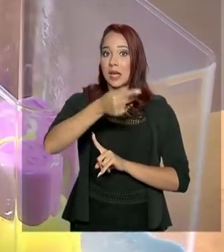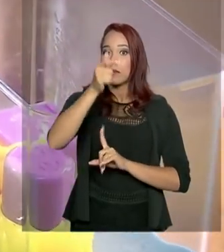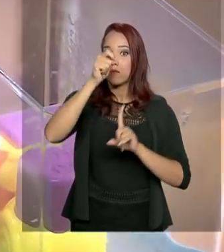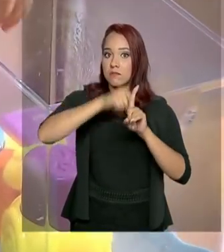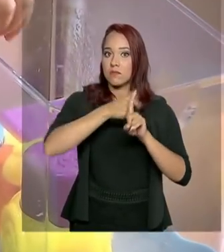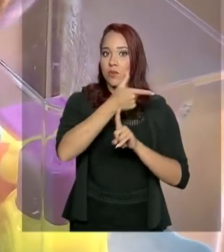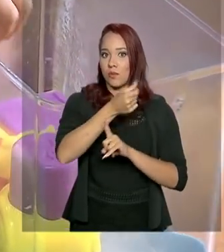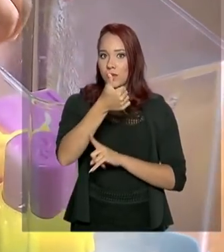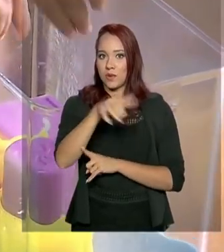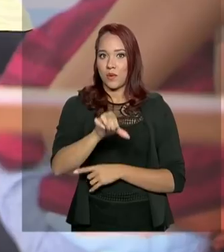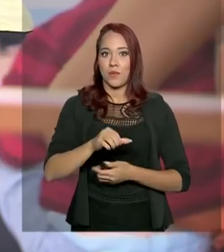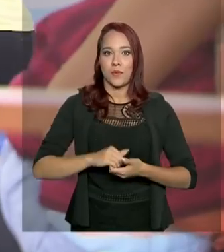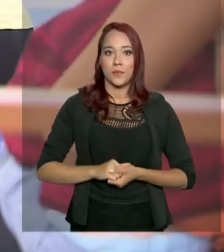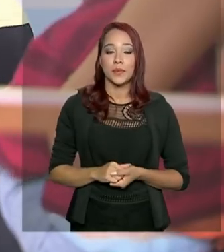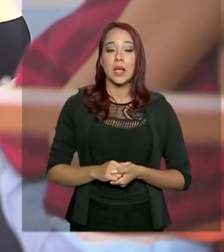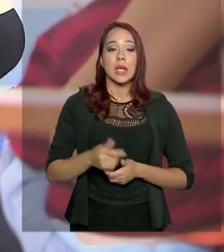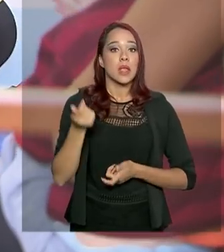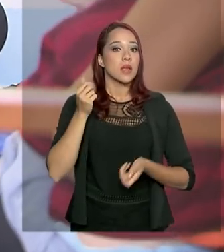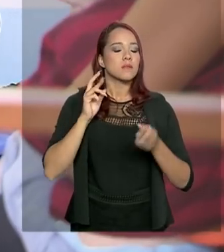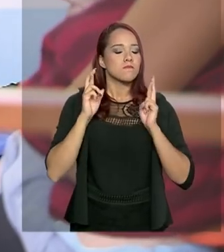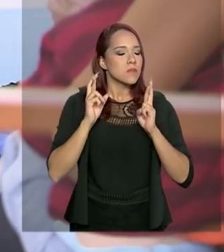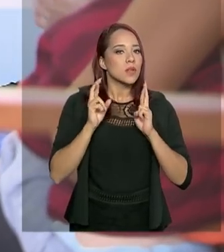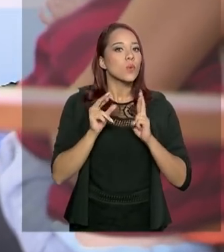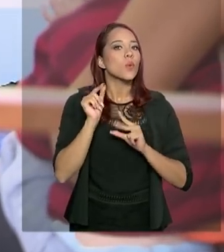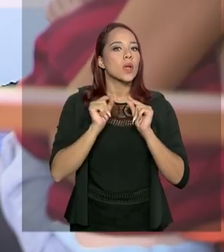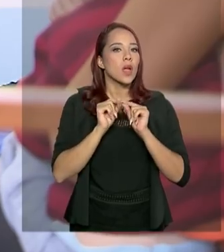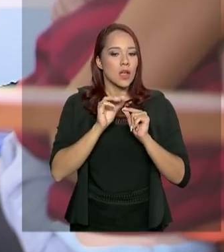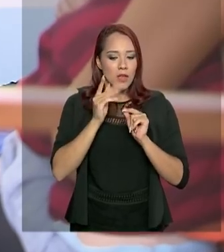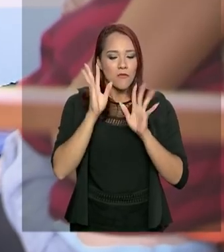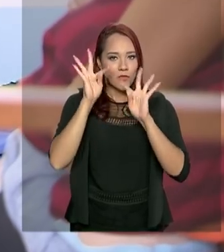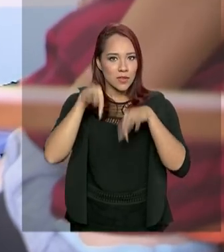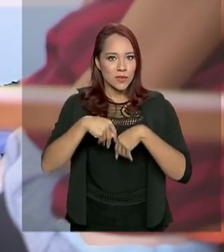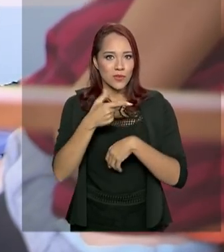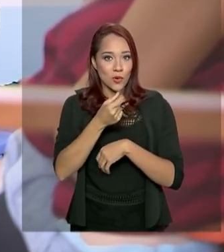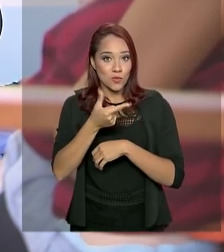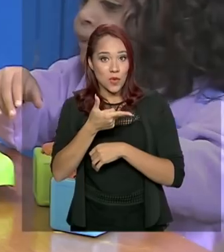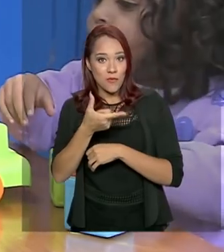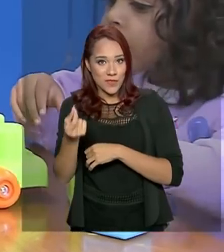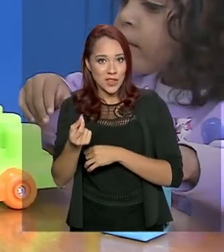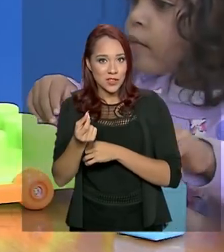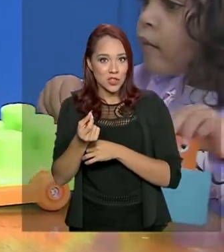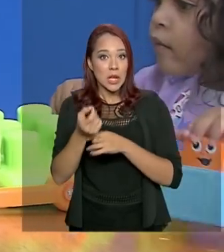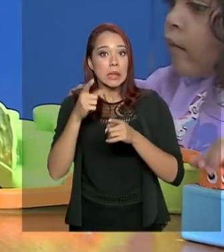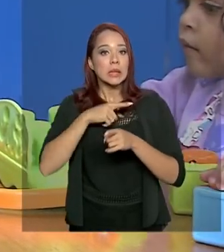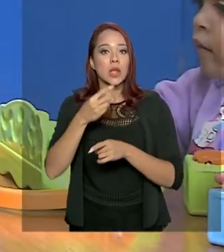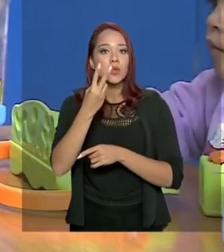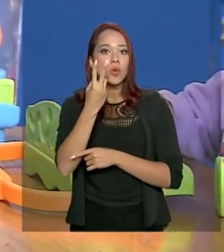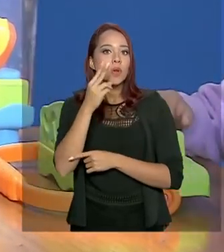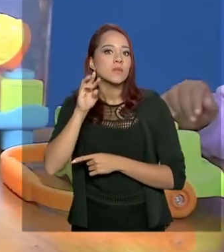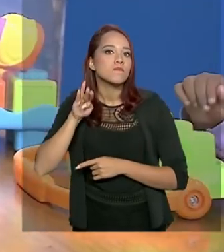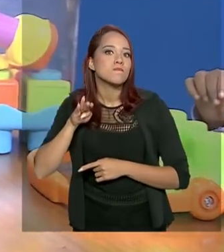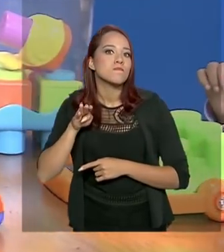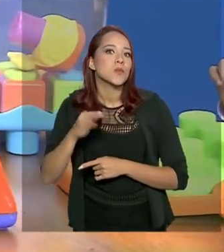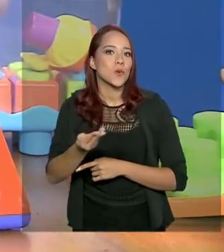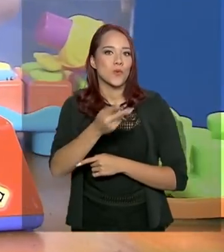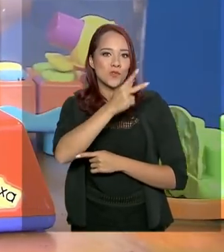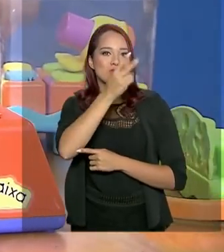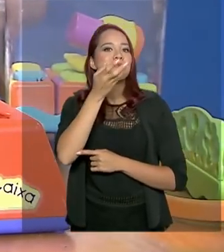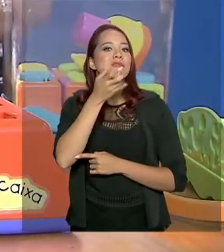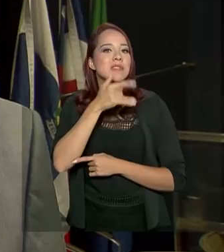de 2019. E a expectativa é chegar ao final de 2020 com 2 milhões de crianças